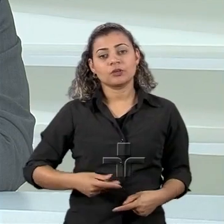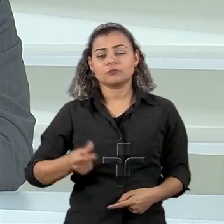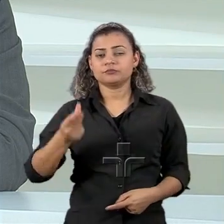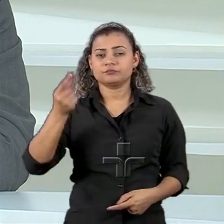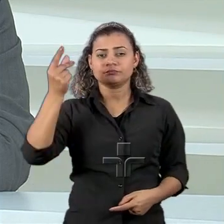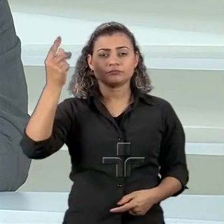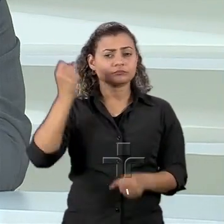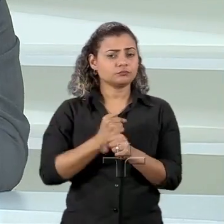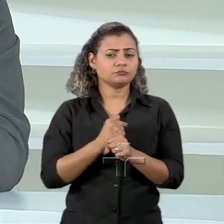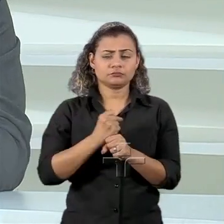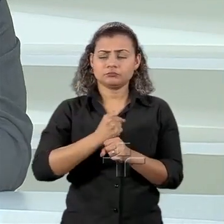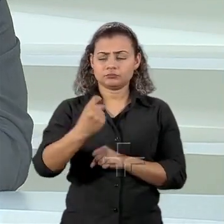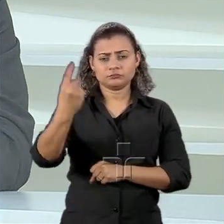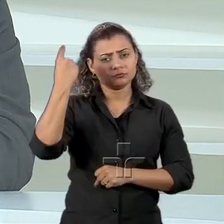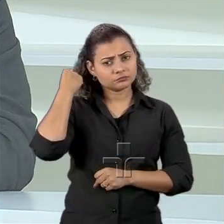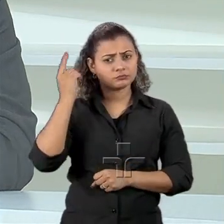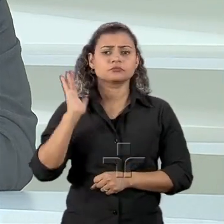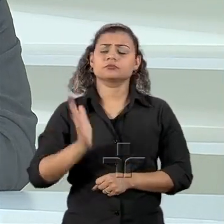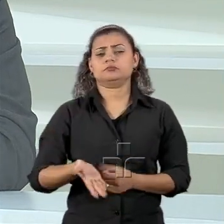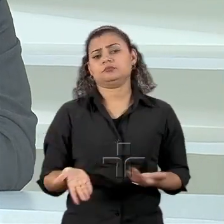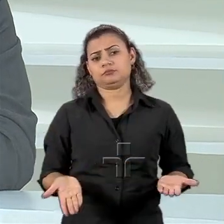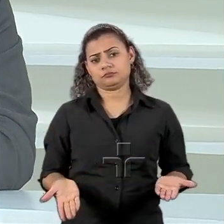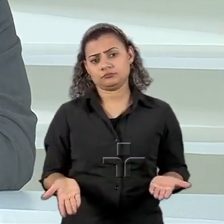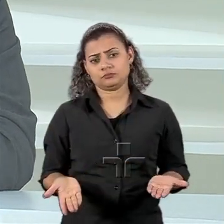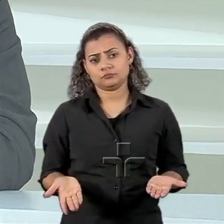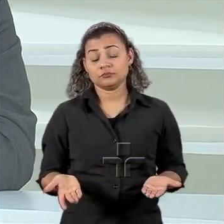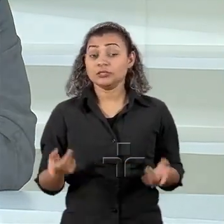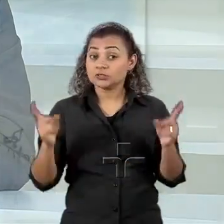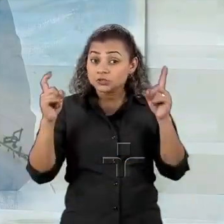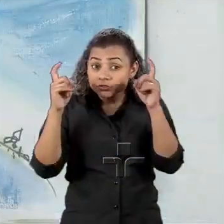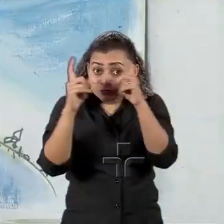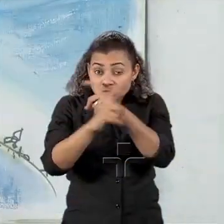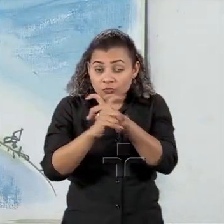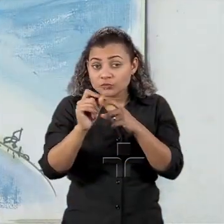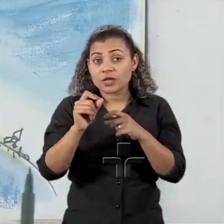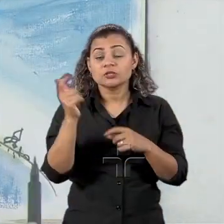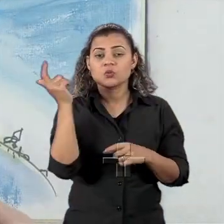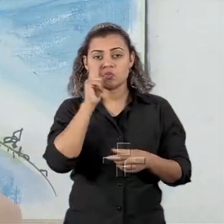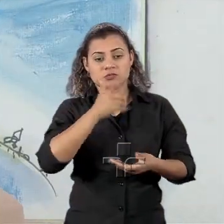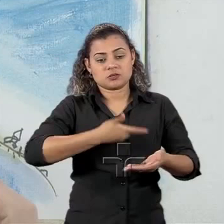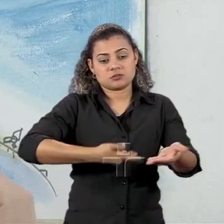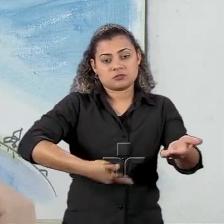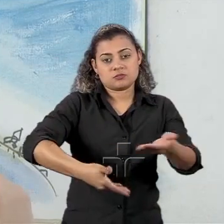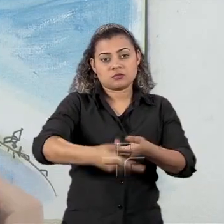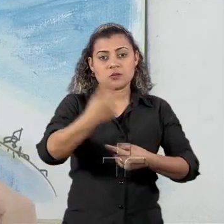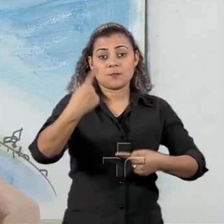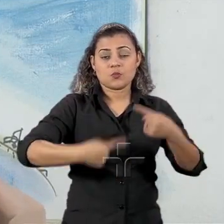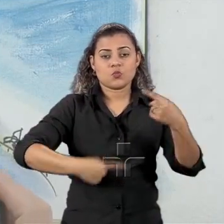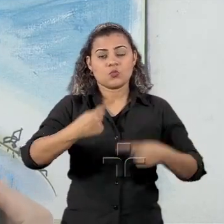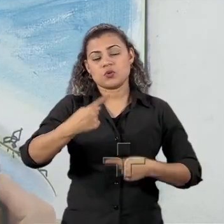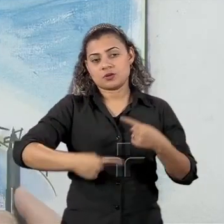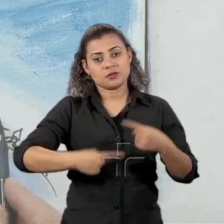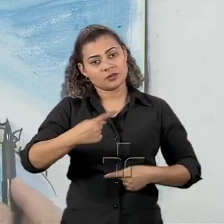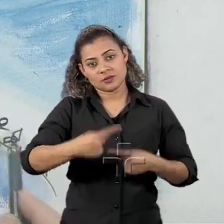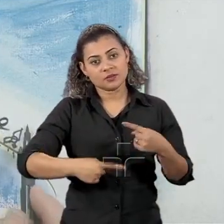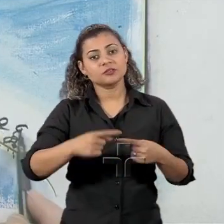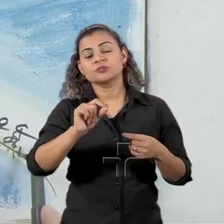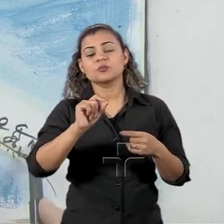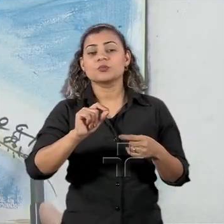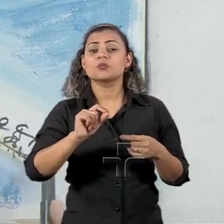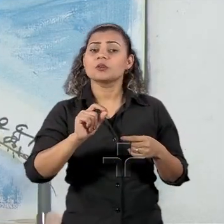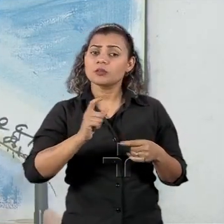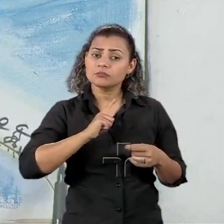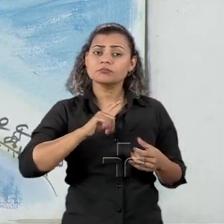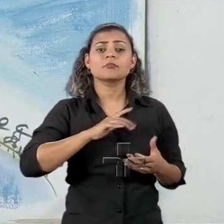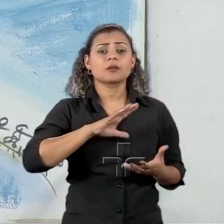décadas anteriores. Há dificuldade de se estabelecer uma política efetiva para a integração de cadeias regionais e